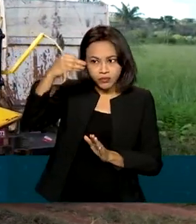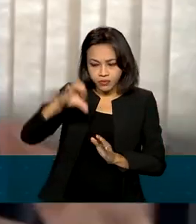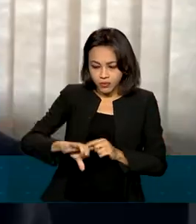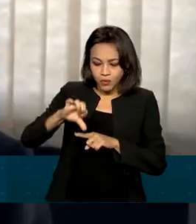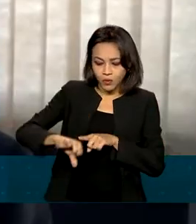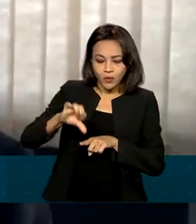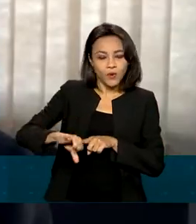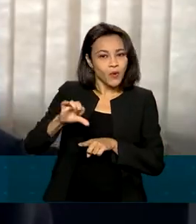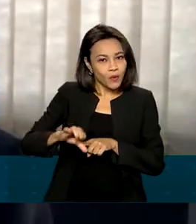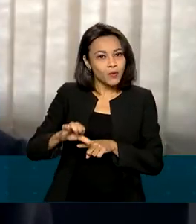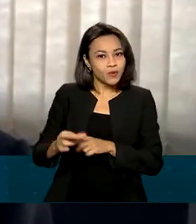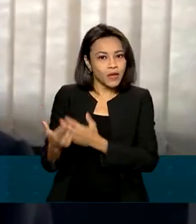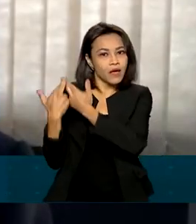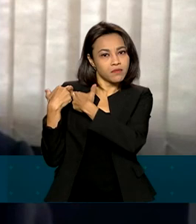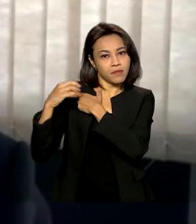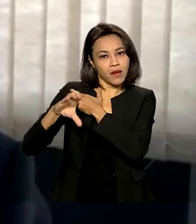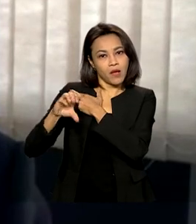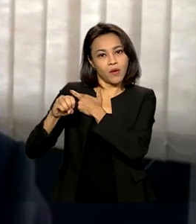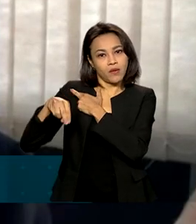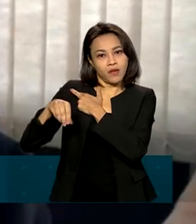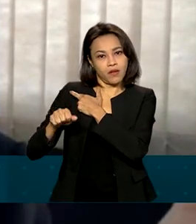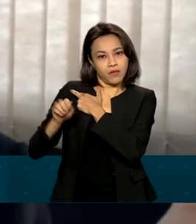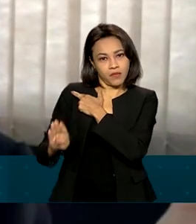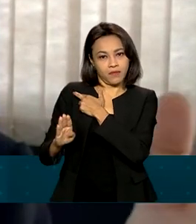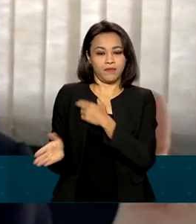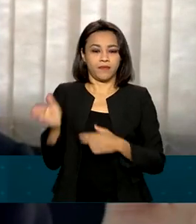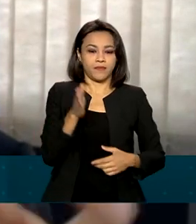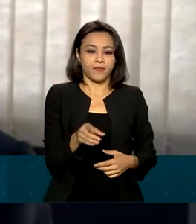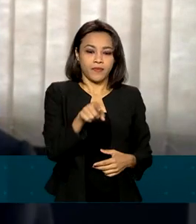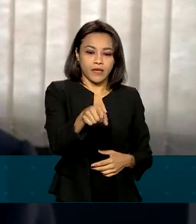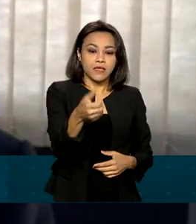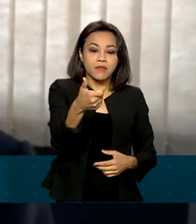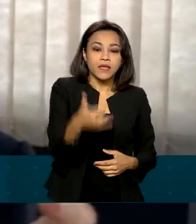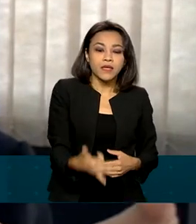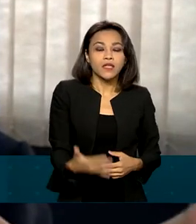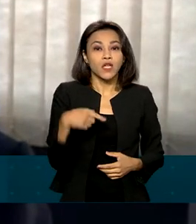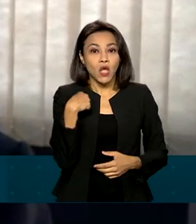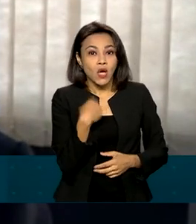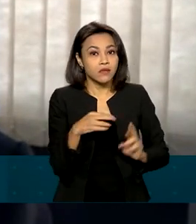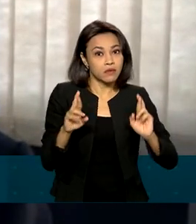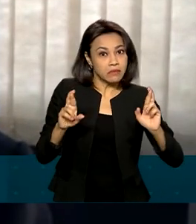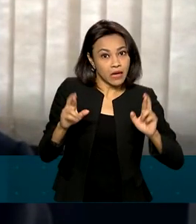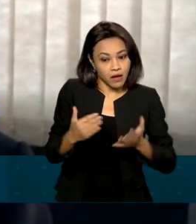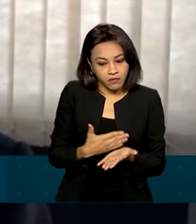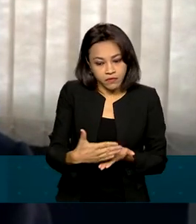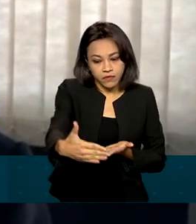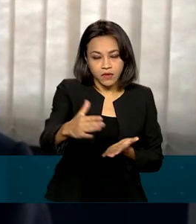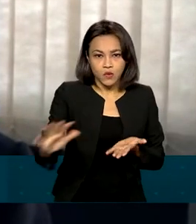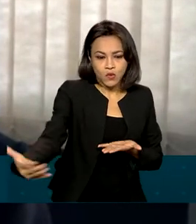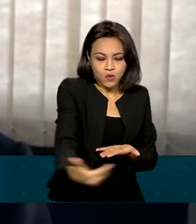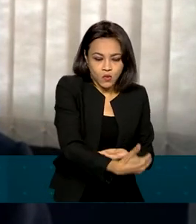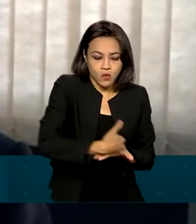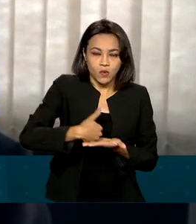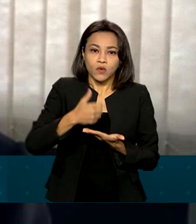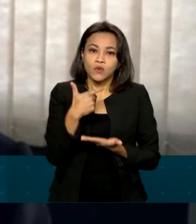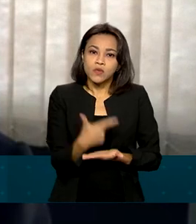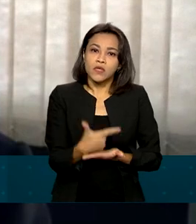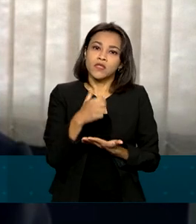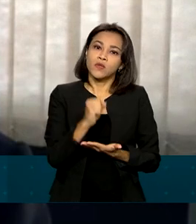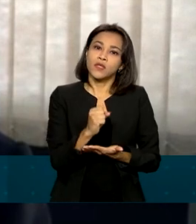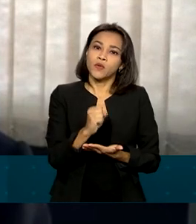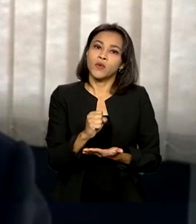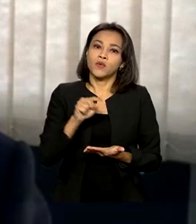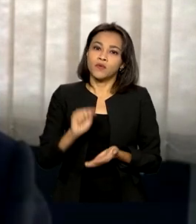Conab. Inicialmente, nós prevíamos uma safra, uma produção total de uma safra, de 288